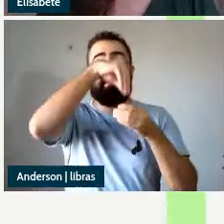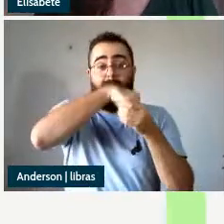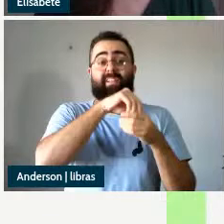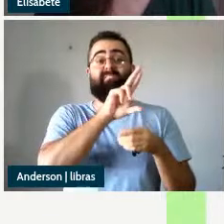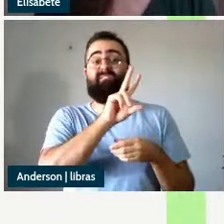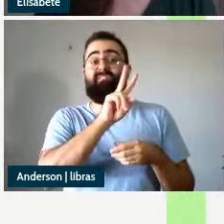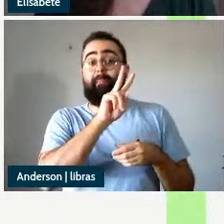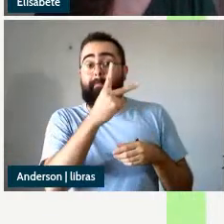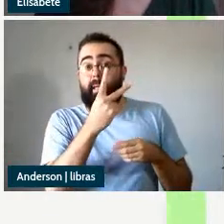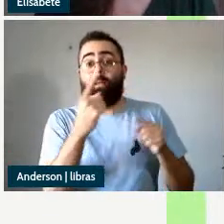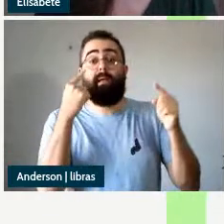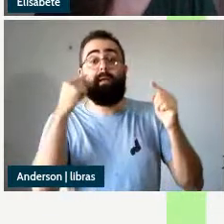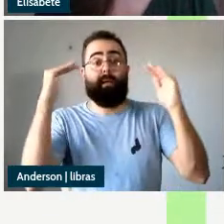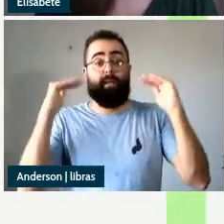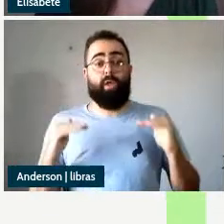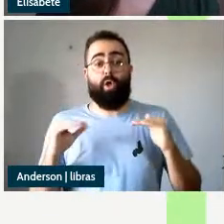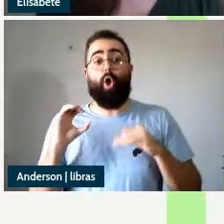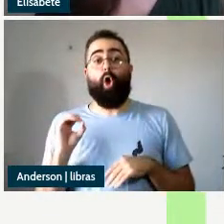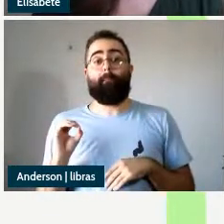que acontece no de sujeito